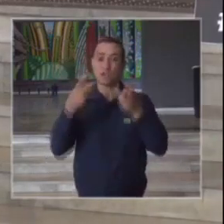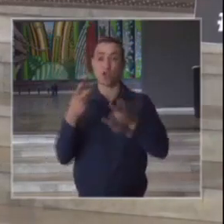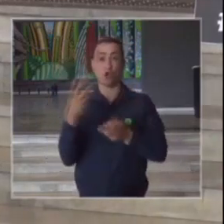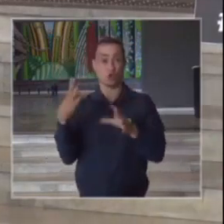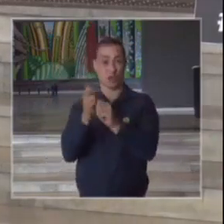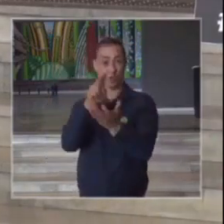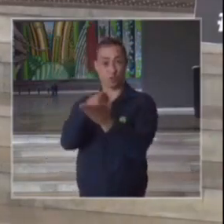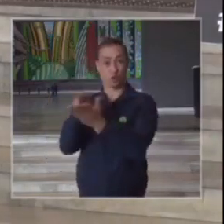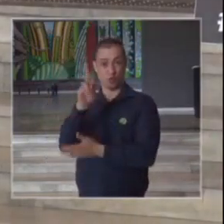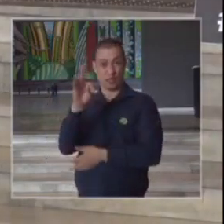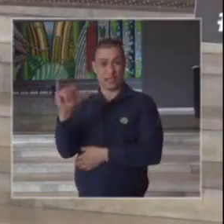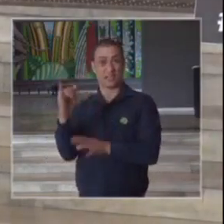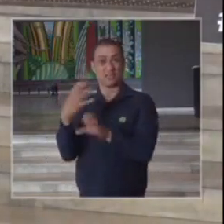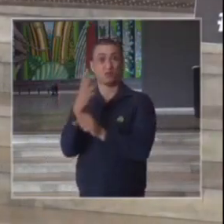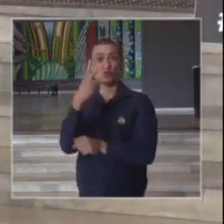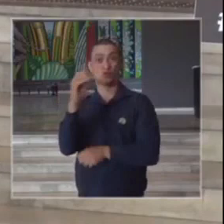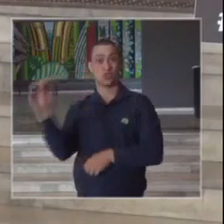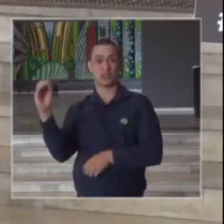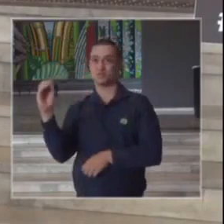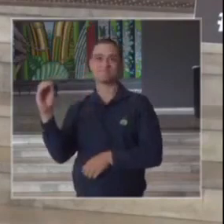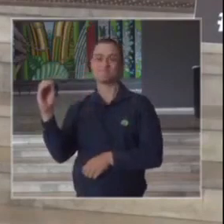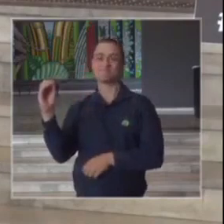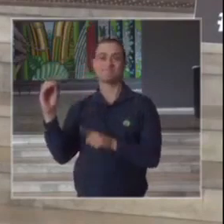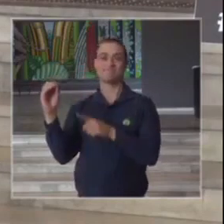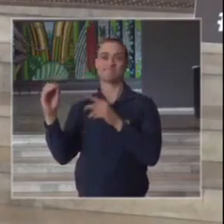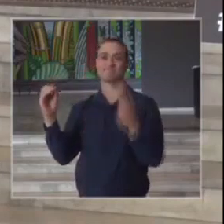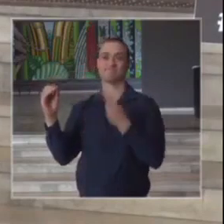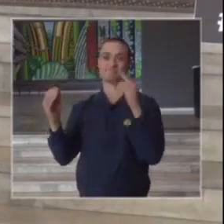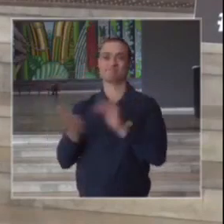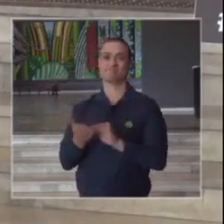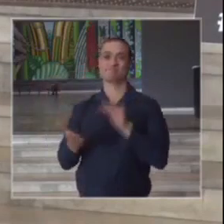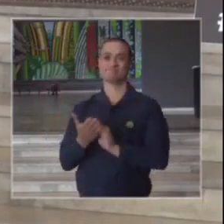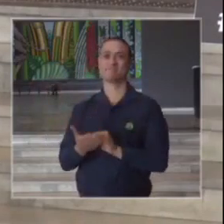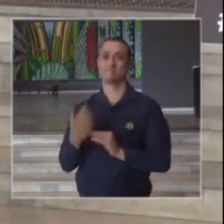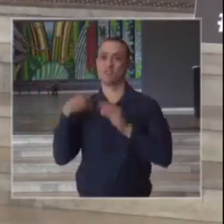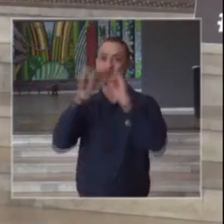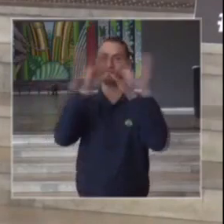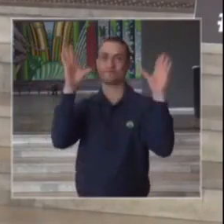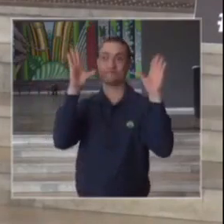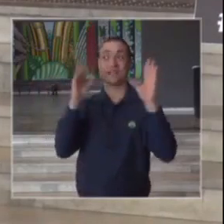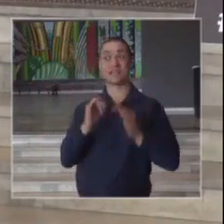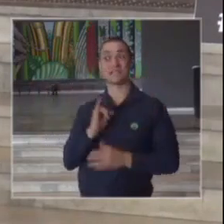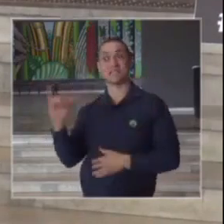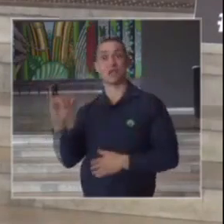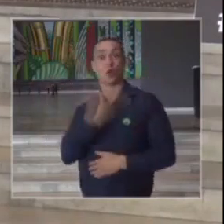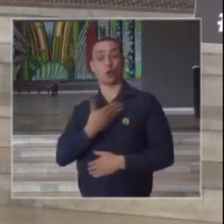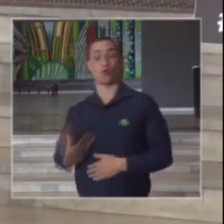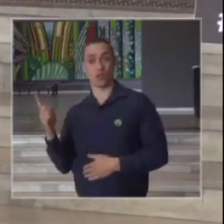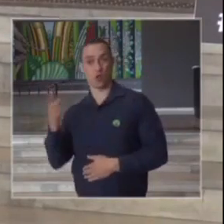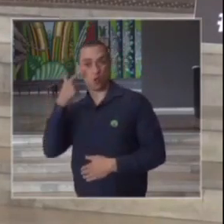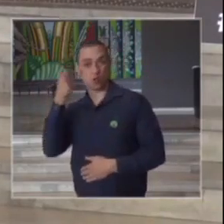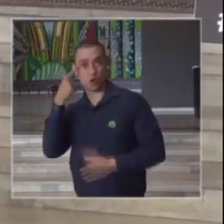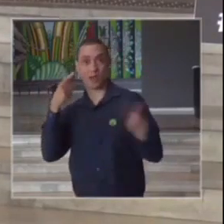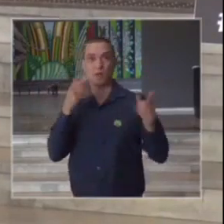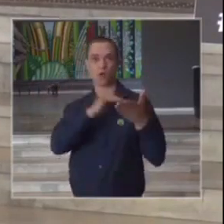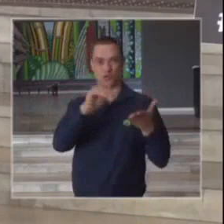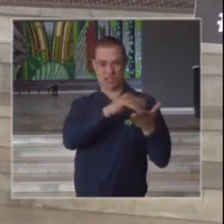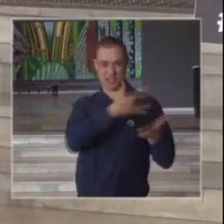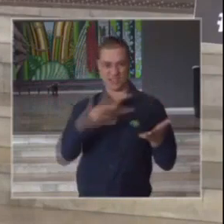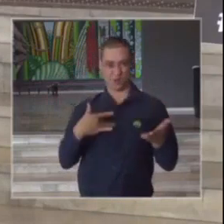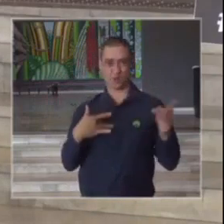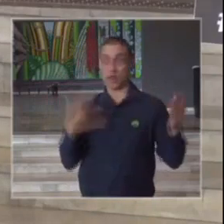a pandemia vai exigir mais de nós e o governador e o secretário nos pediram para